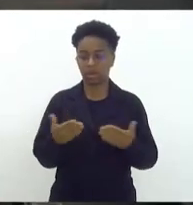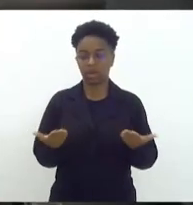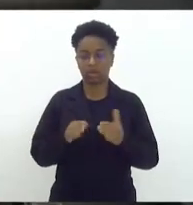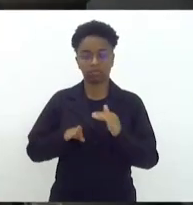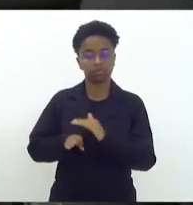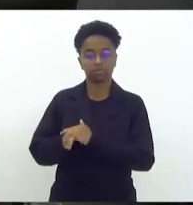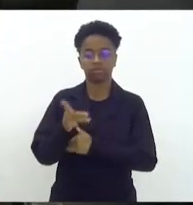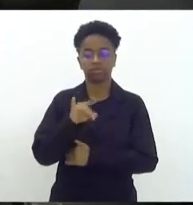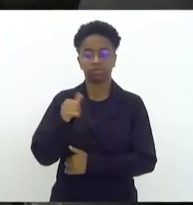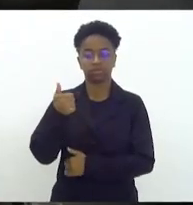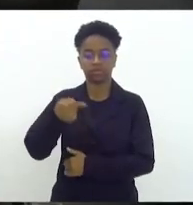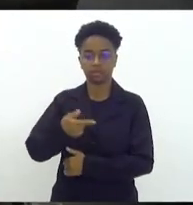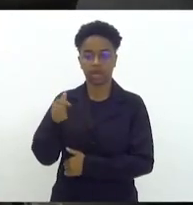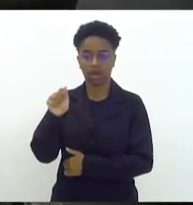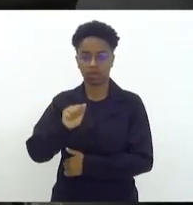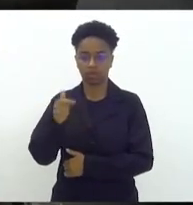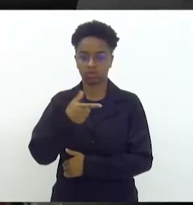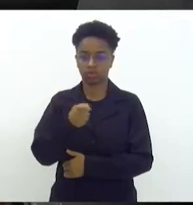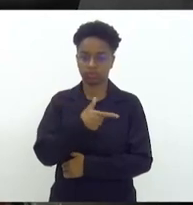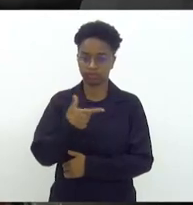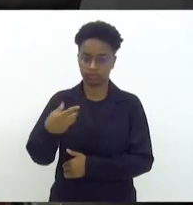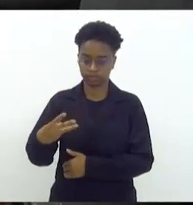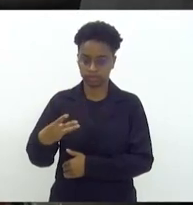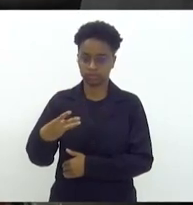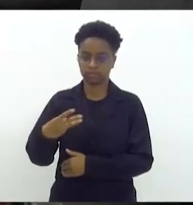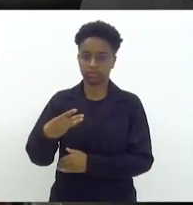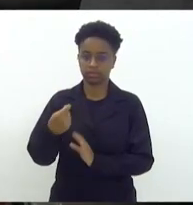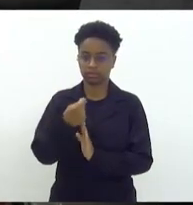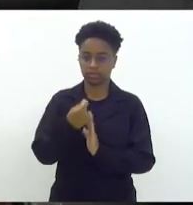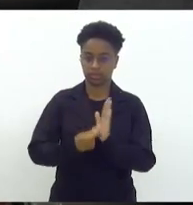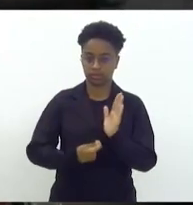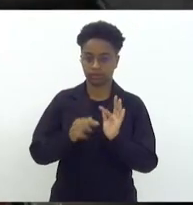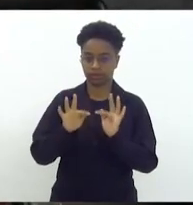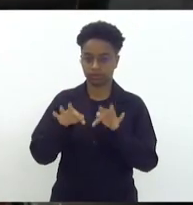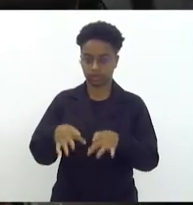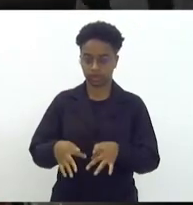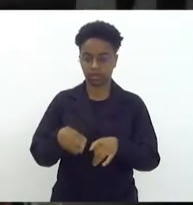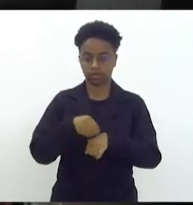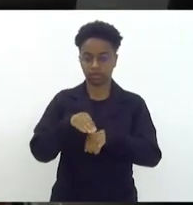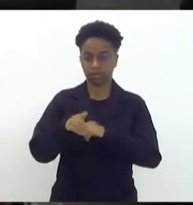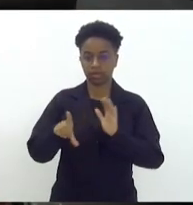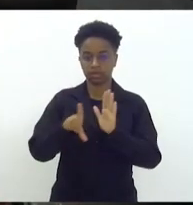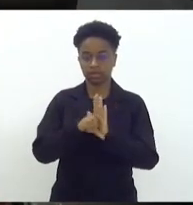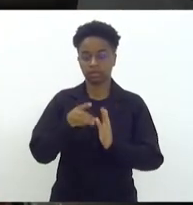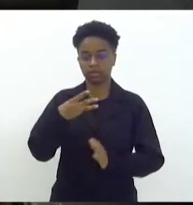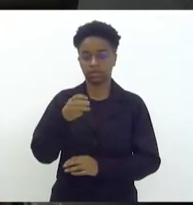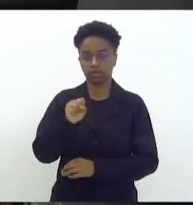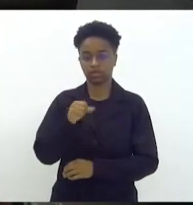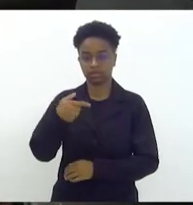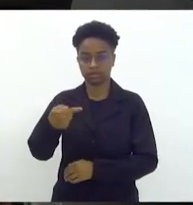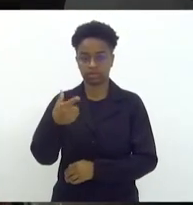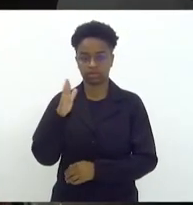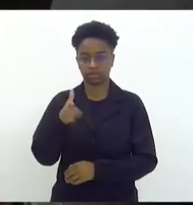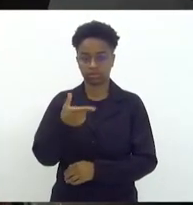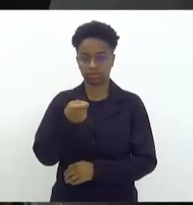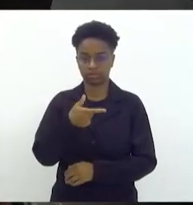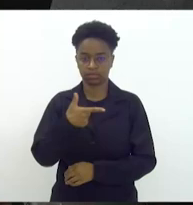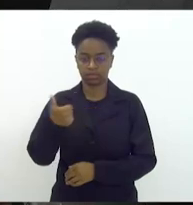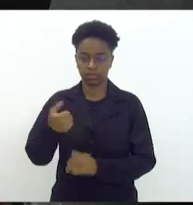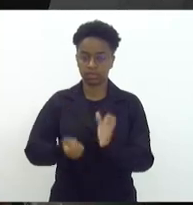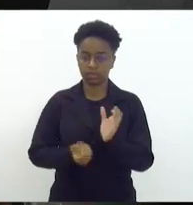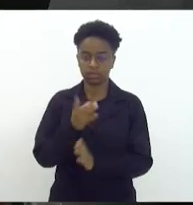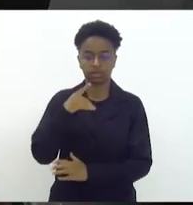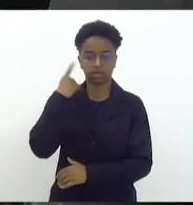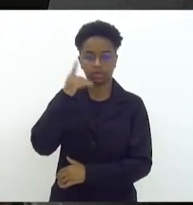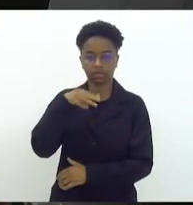ordinária, dia 17 de agosto de 23, redação final, indicação legislativa 387 de 21, de